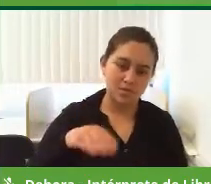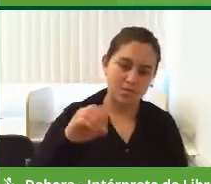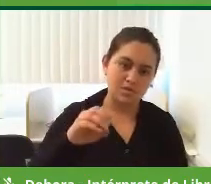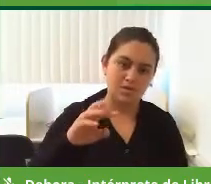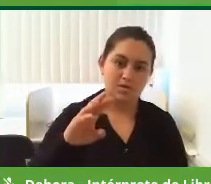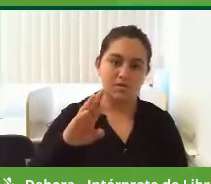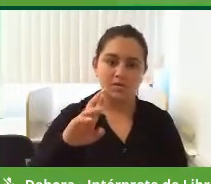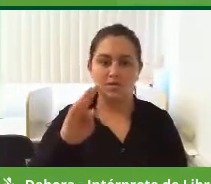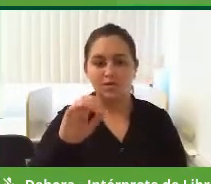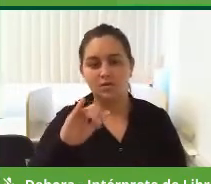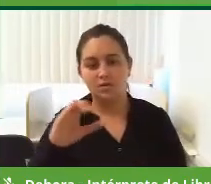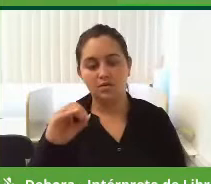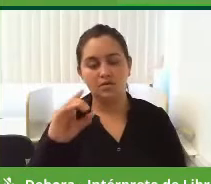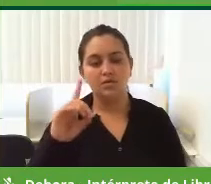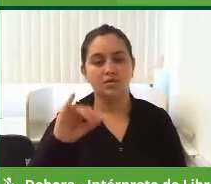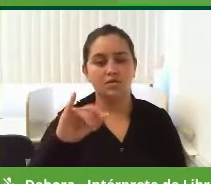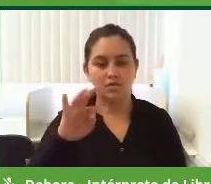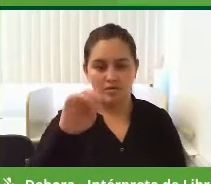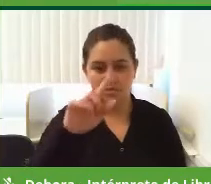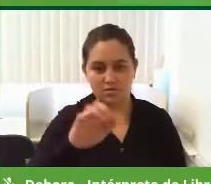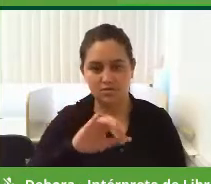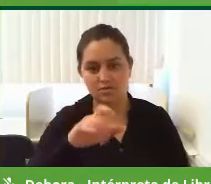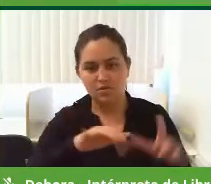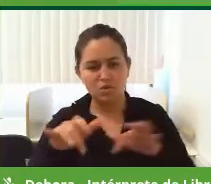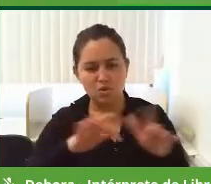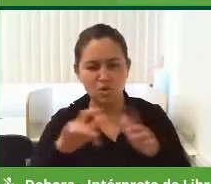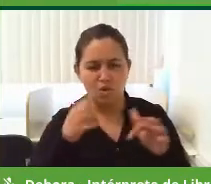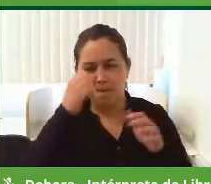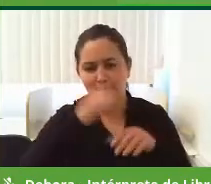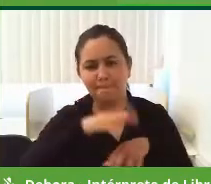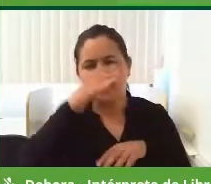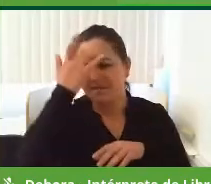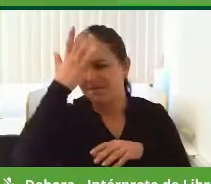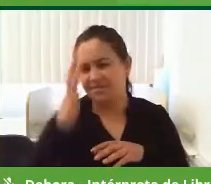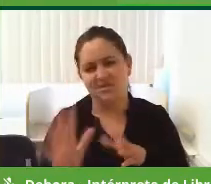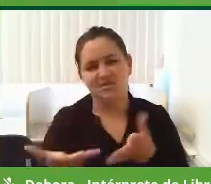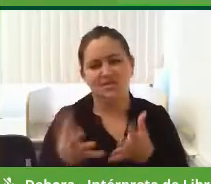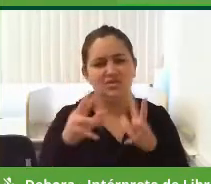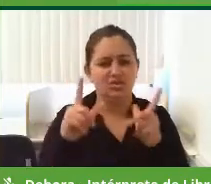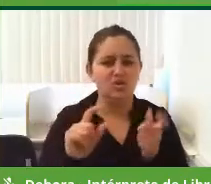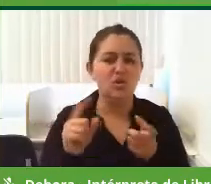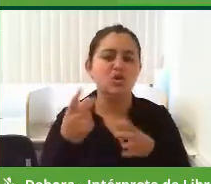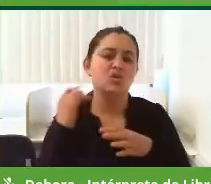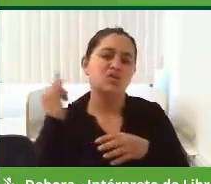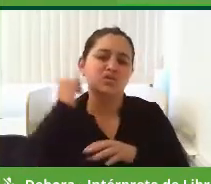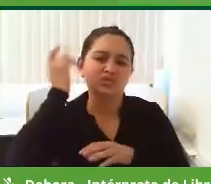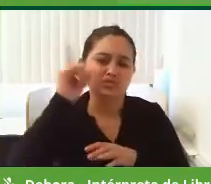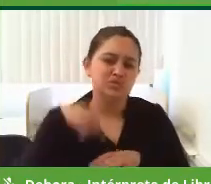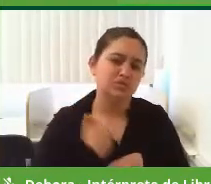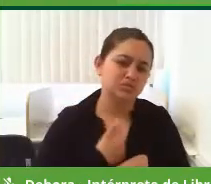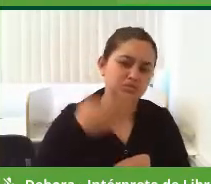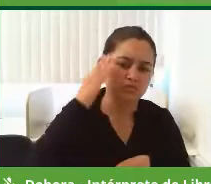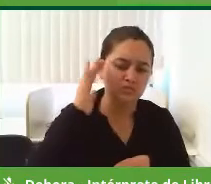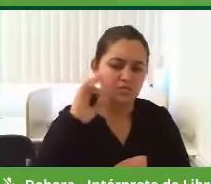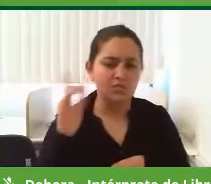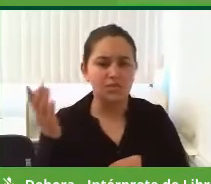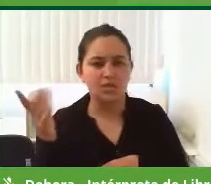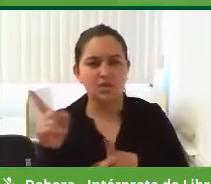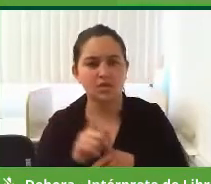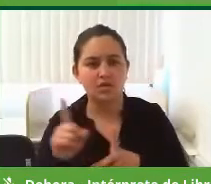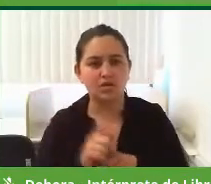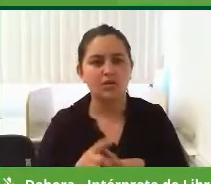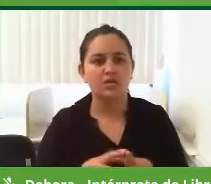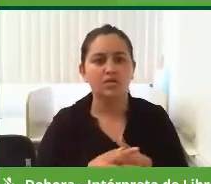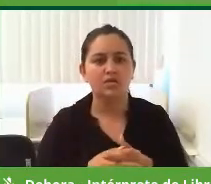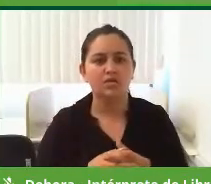mudar o sistema de governo, porque a mudança do sistema de governo é interessante, gente, porque você sabe que nós temos o